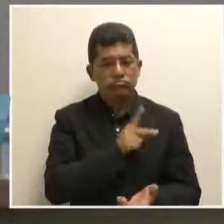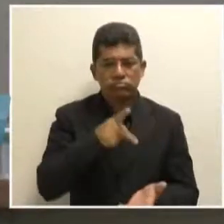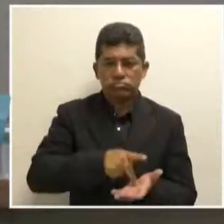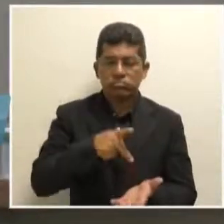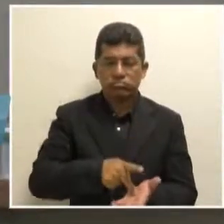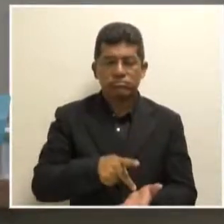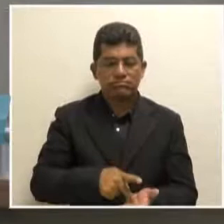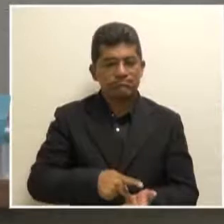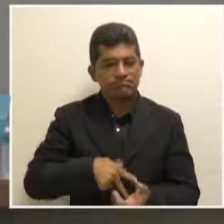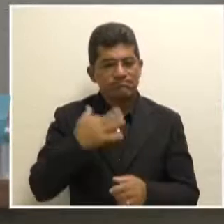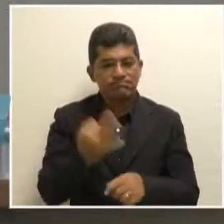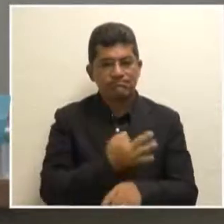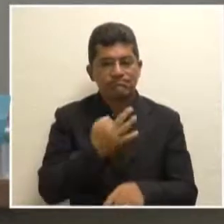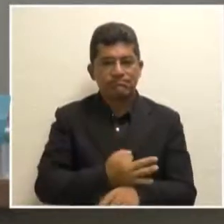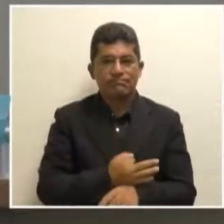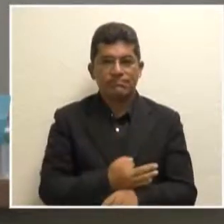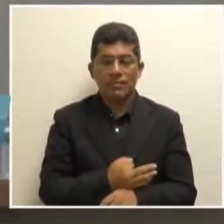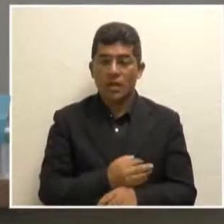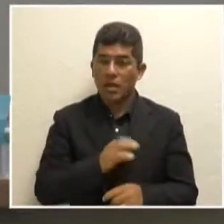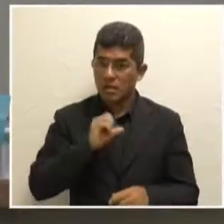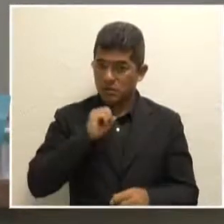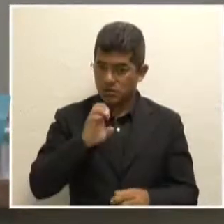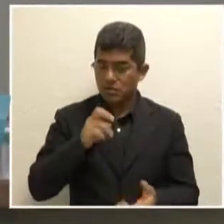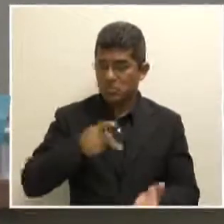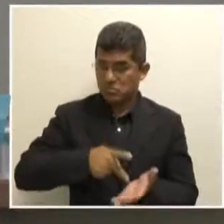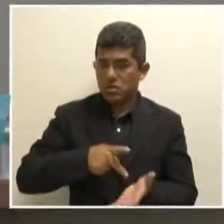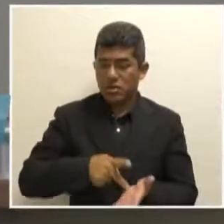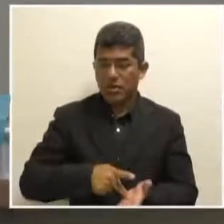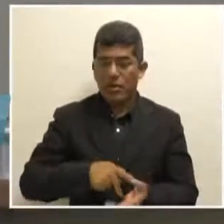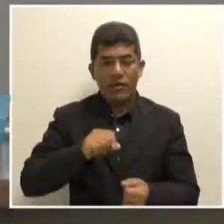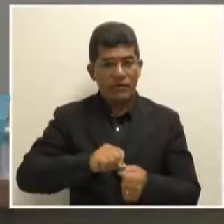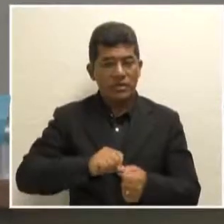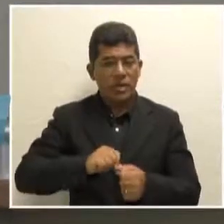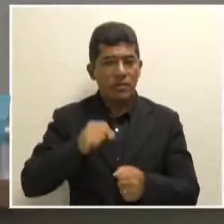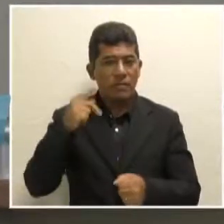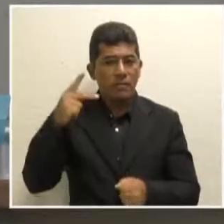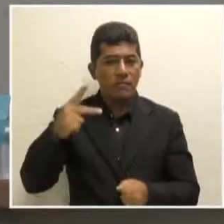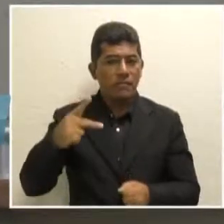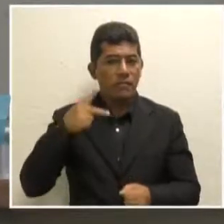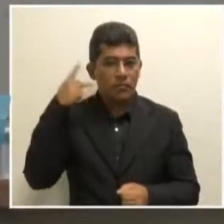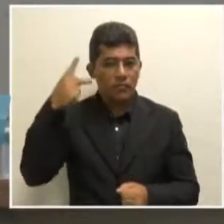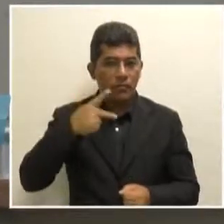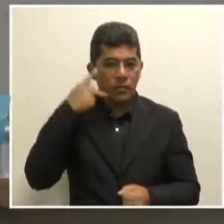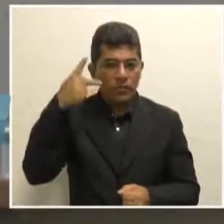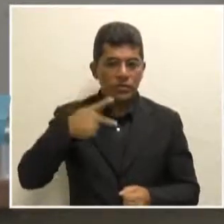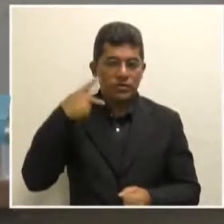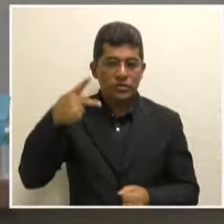aqui, sangrando, se é realmente para fazer política na saúde,